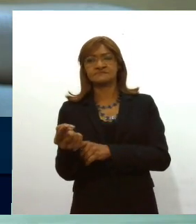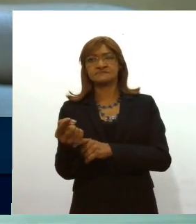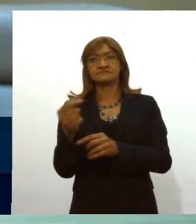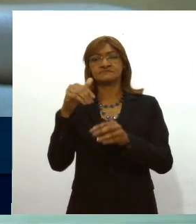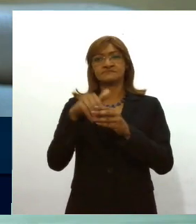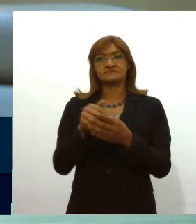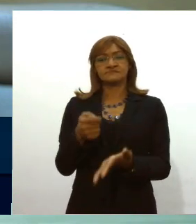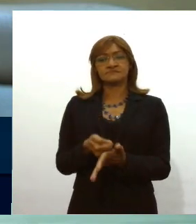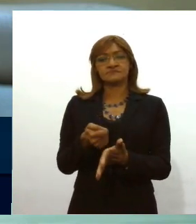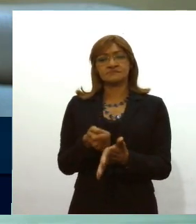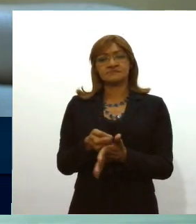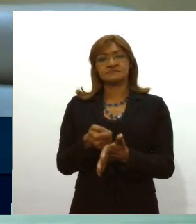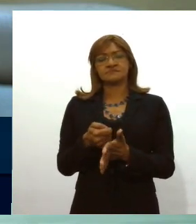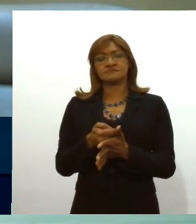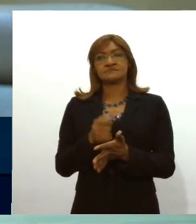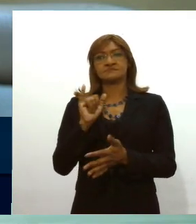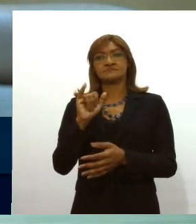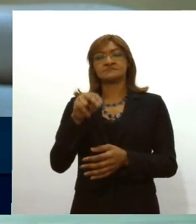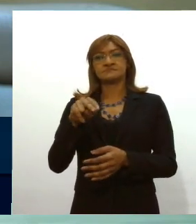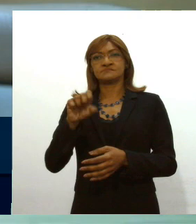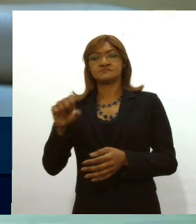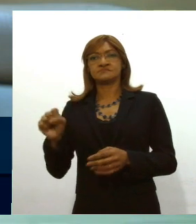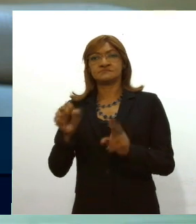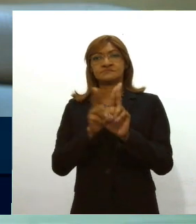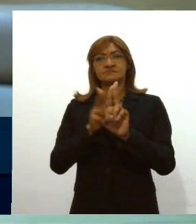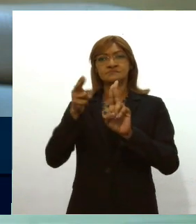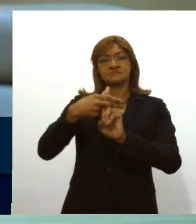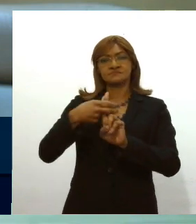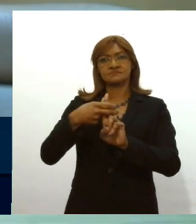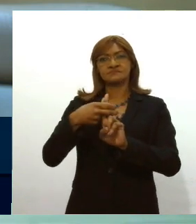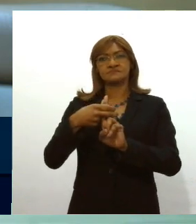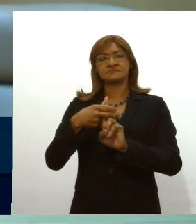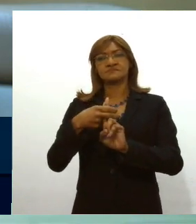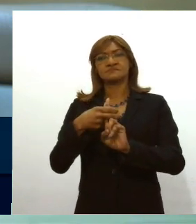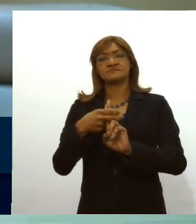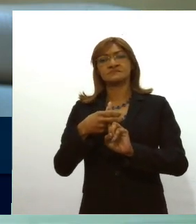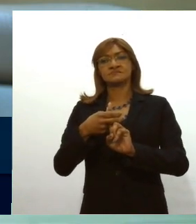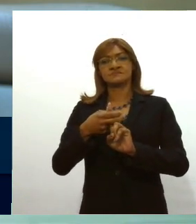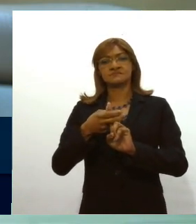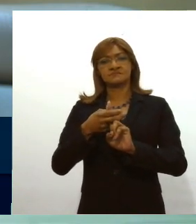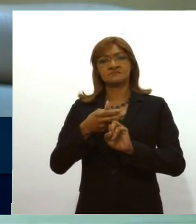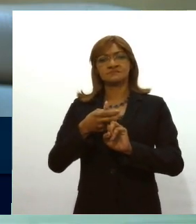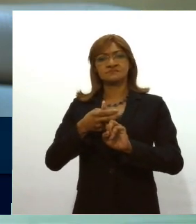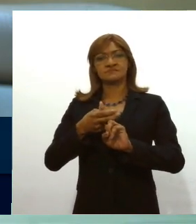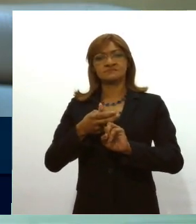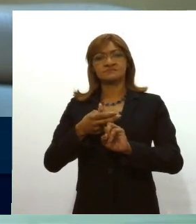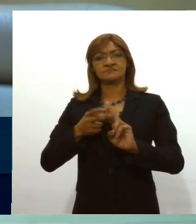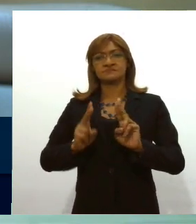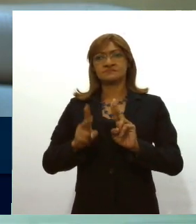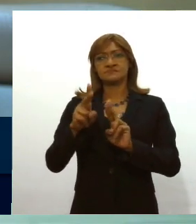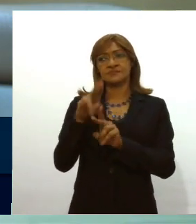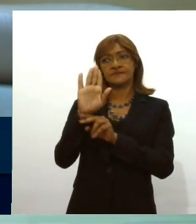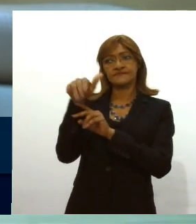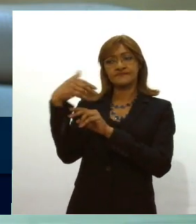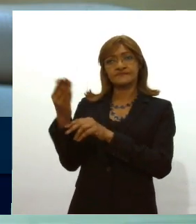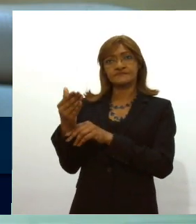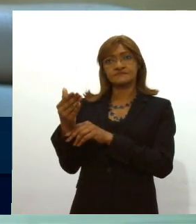obrigatoriedade do INSS, do SUS, buscar o canabidiol fora